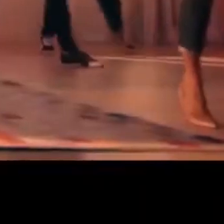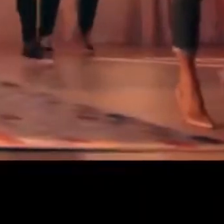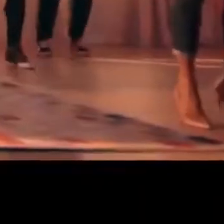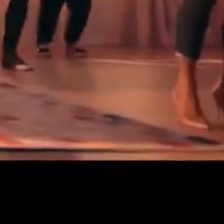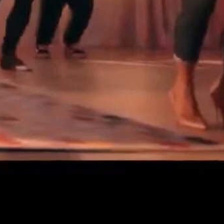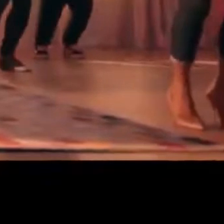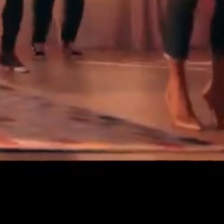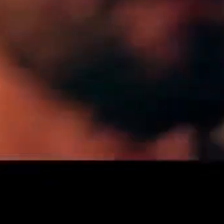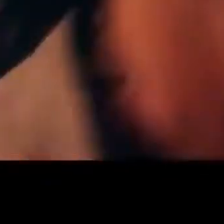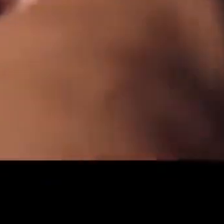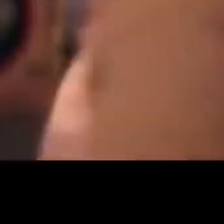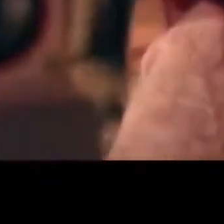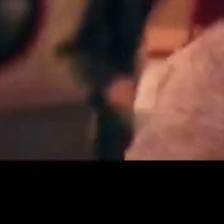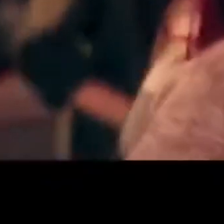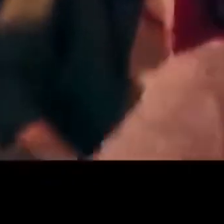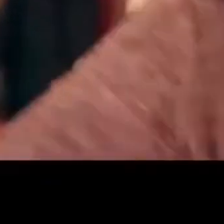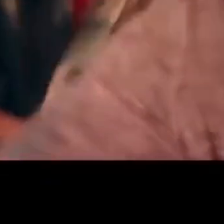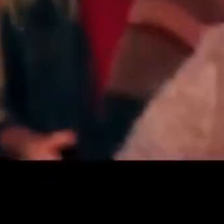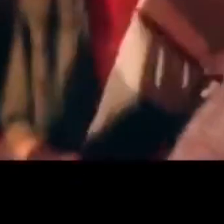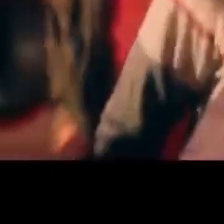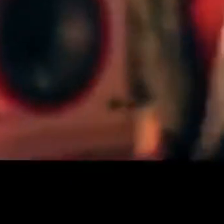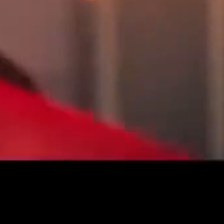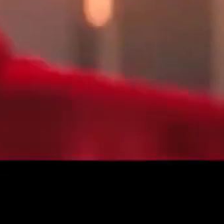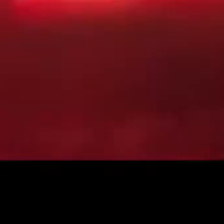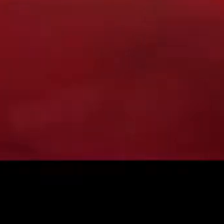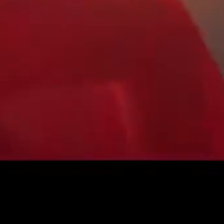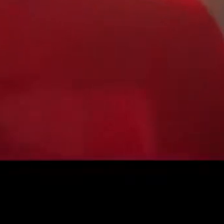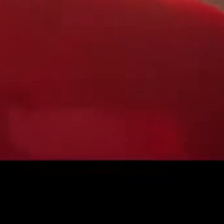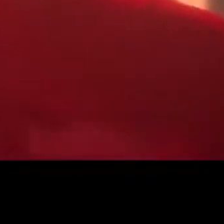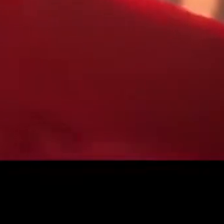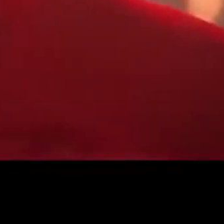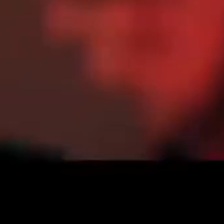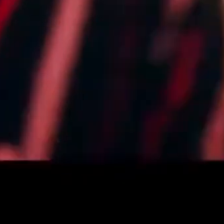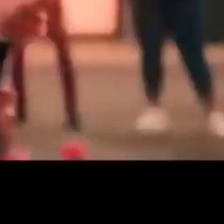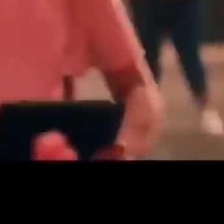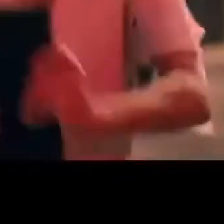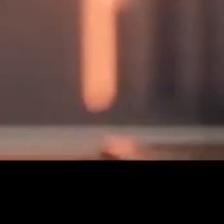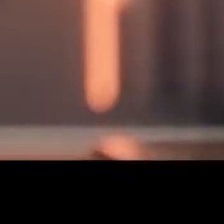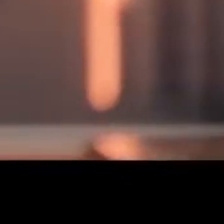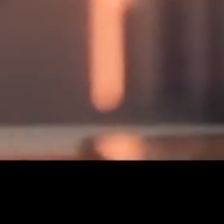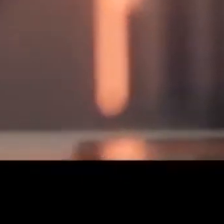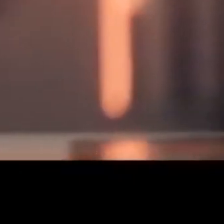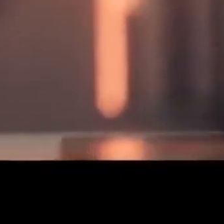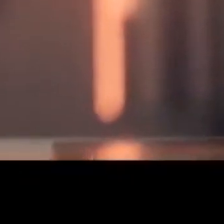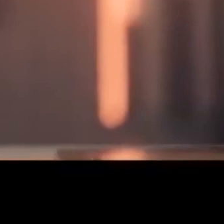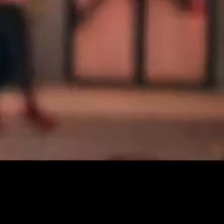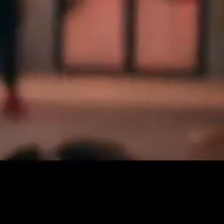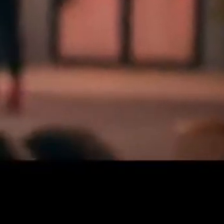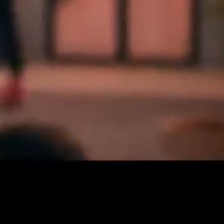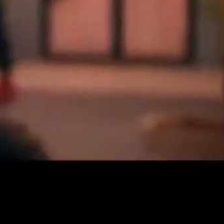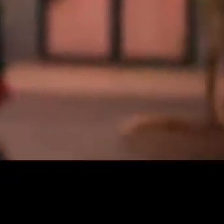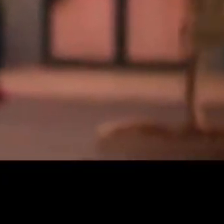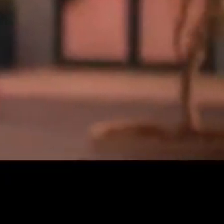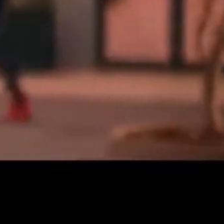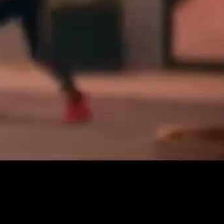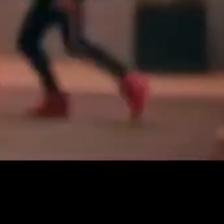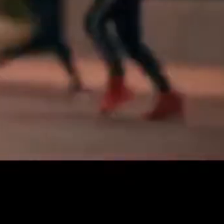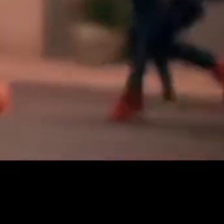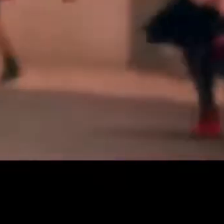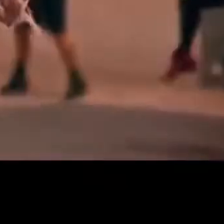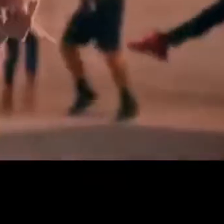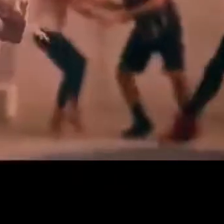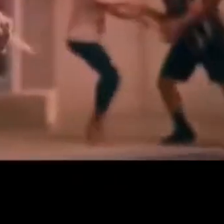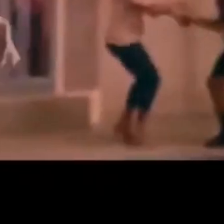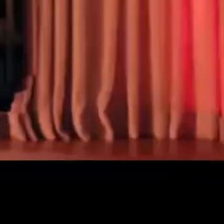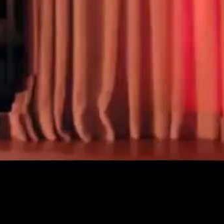lugar Com conteúdo Que arrasa Na banda Larga E no celular